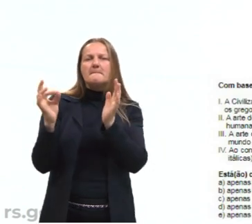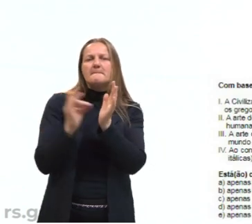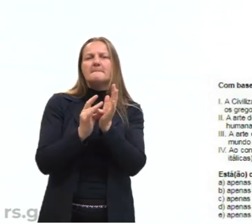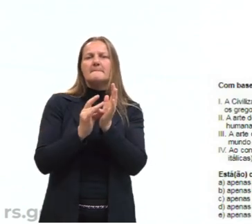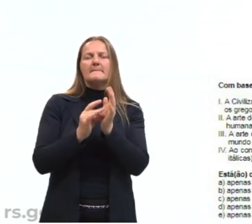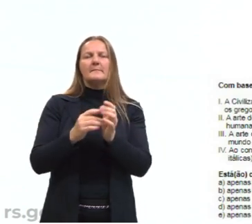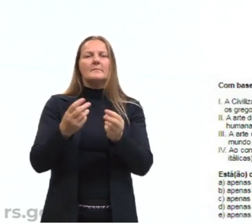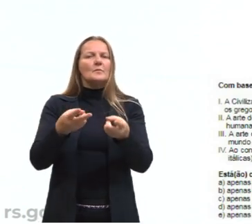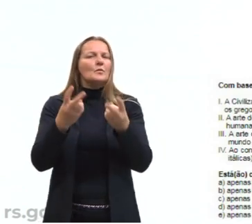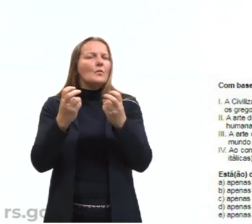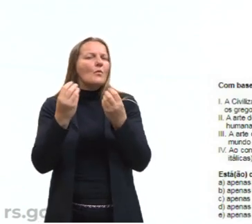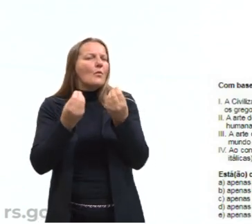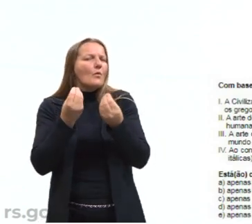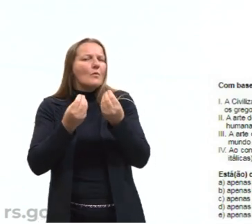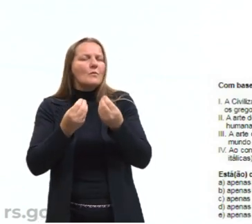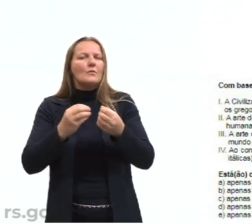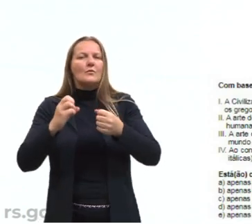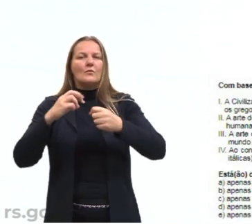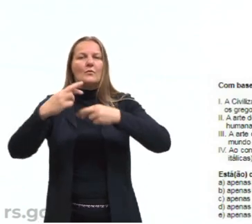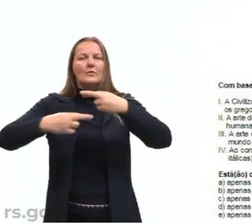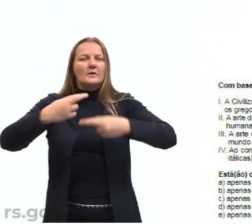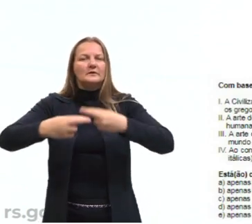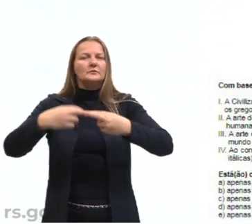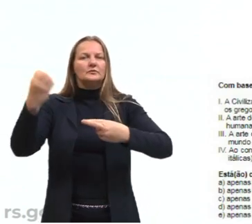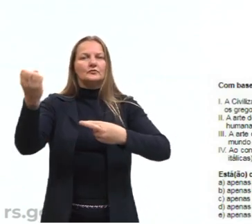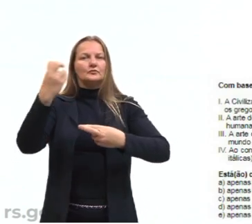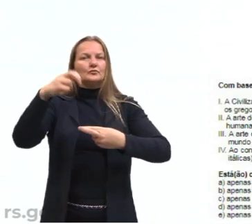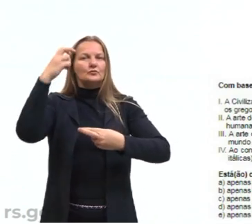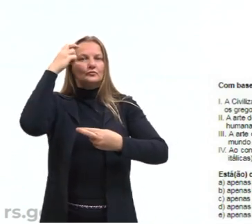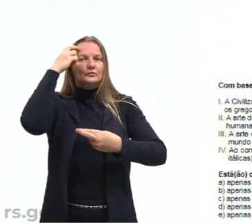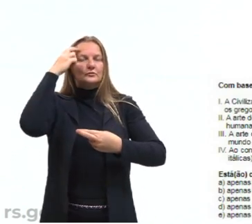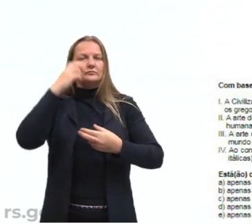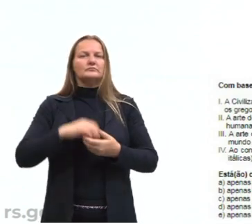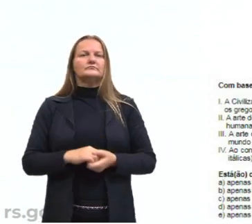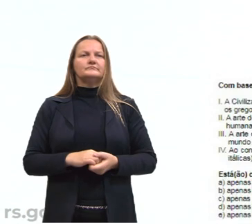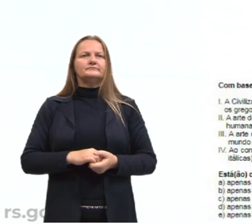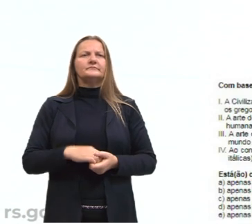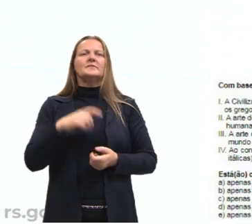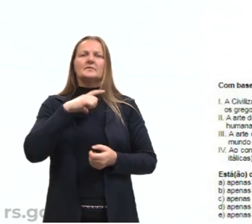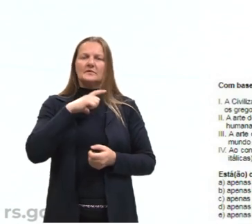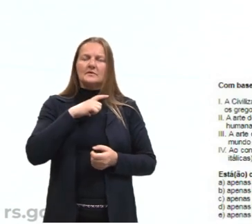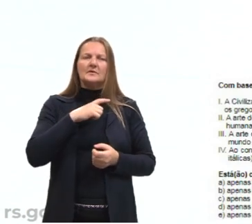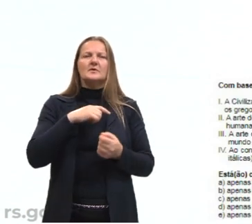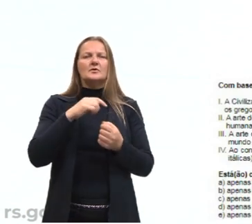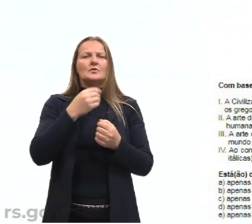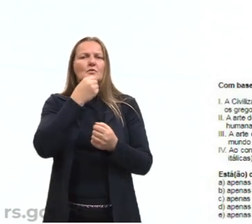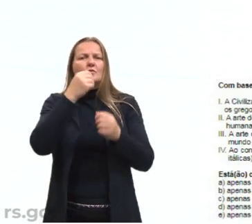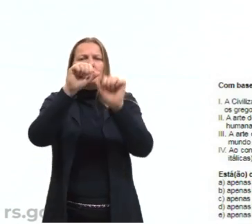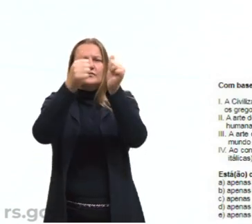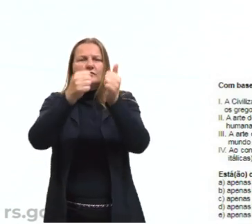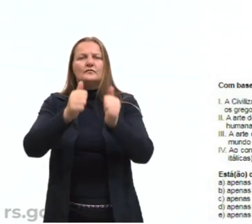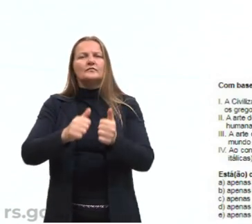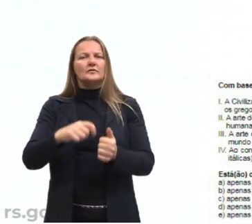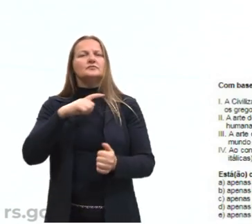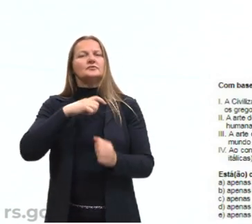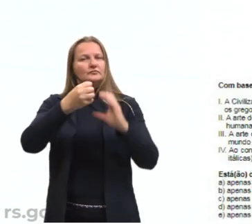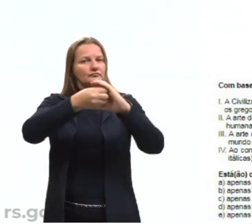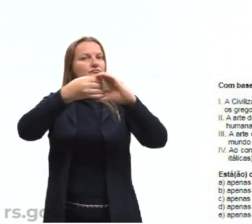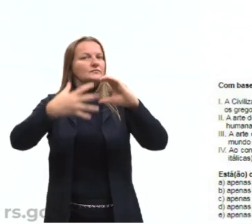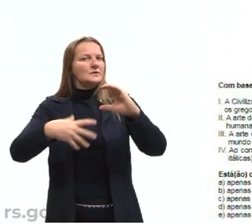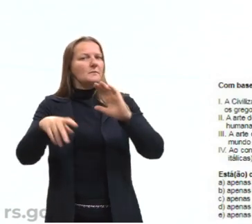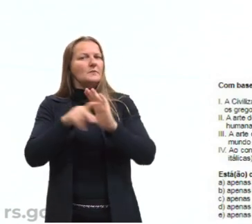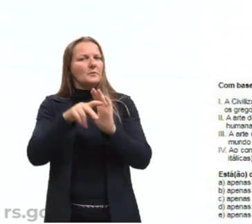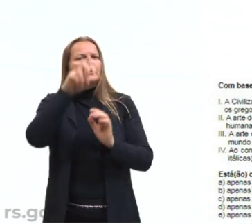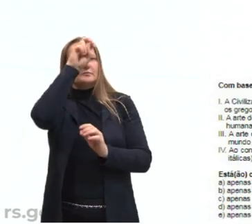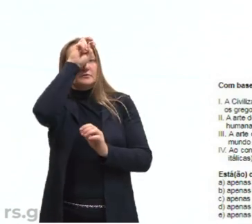conhecida apenas com o Renascimento Cultural. Não, nós vimos ali no Kouros, no Coréia, nós vimos características do